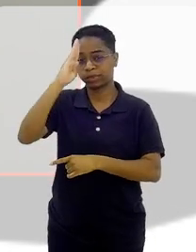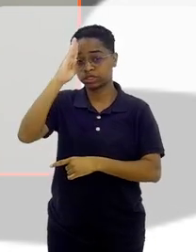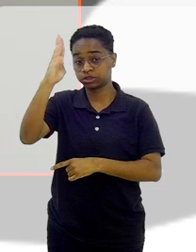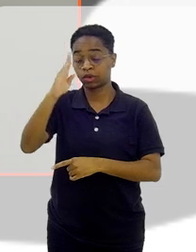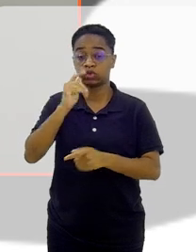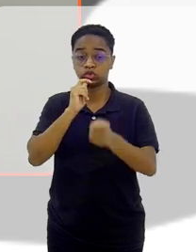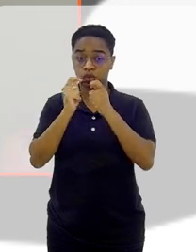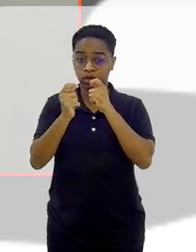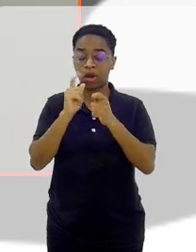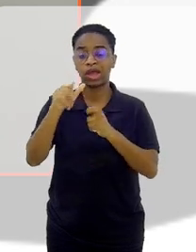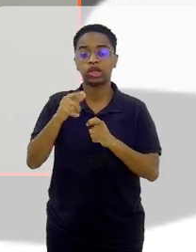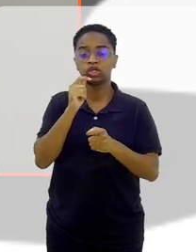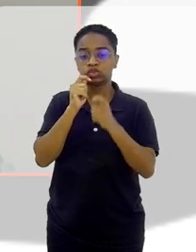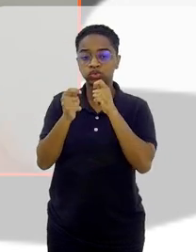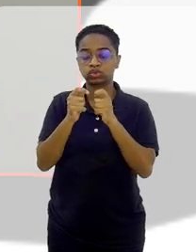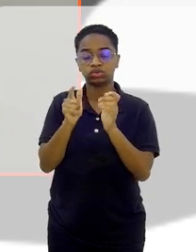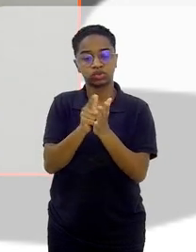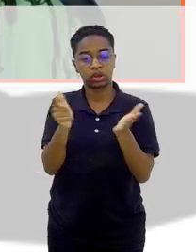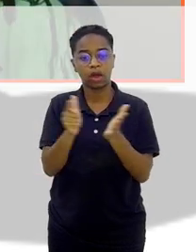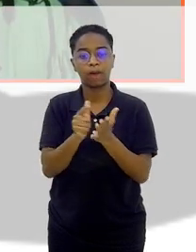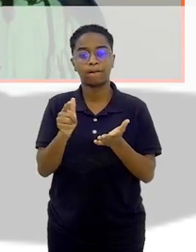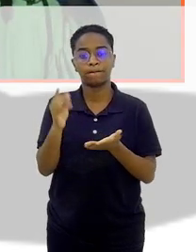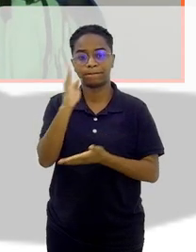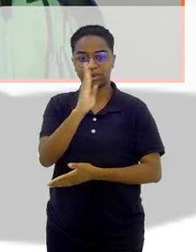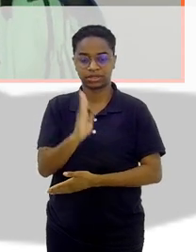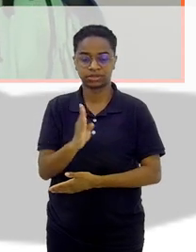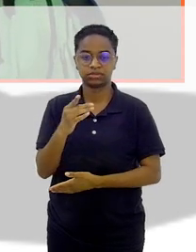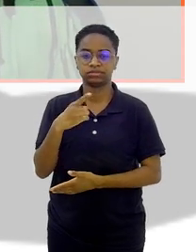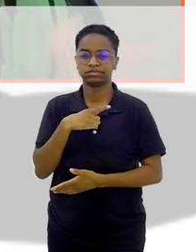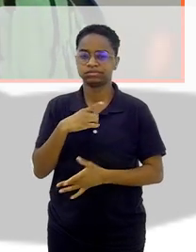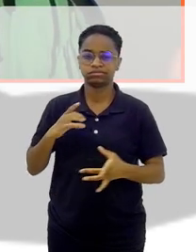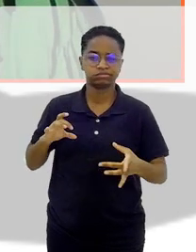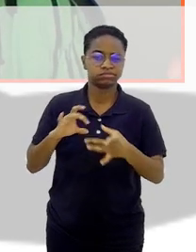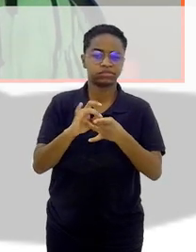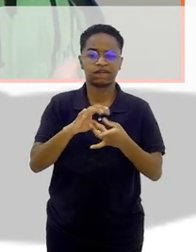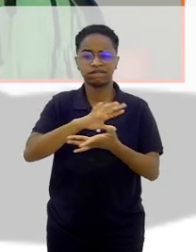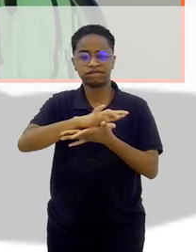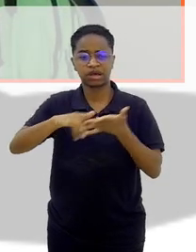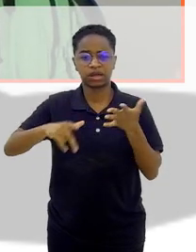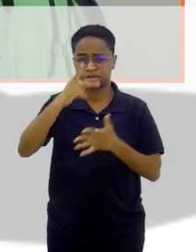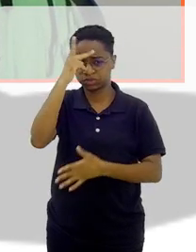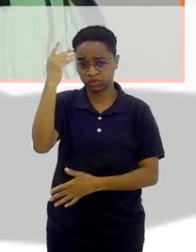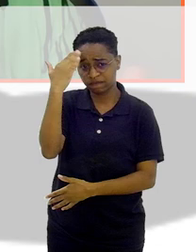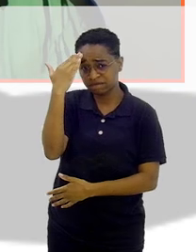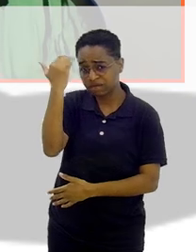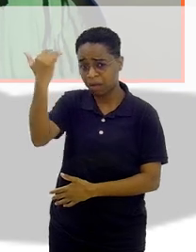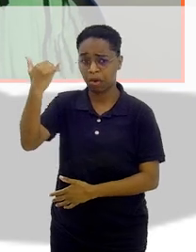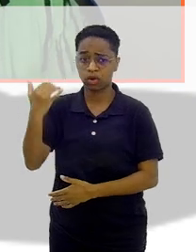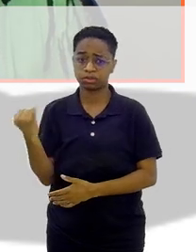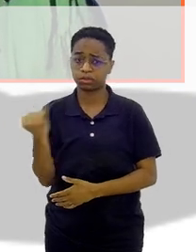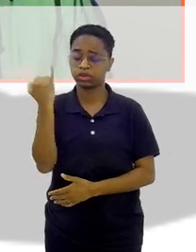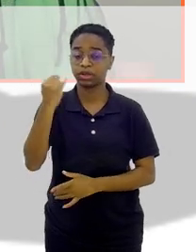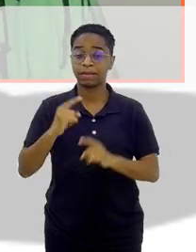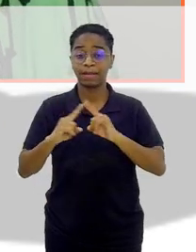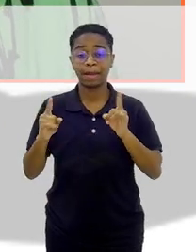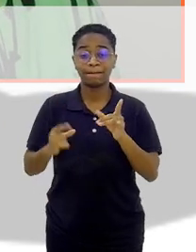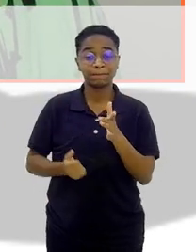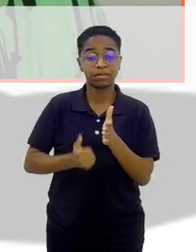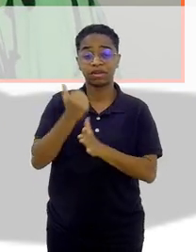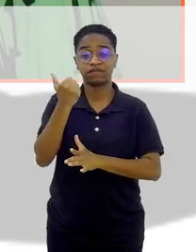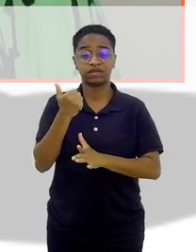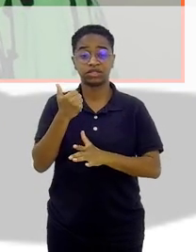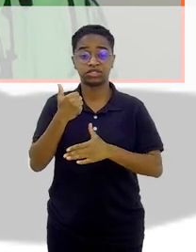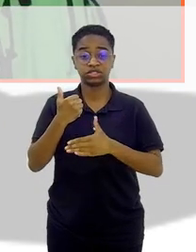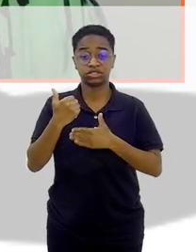época, o Jornal do Brasil, no meio de grandes nomes, né? Só craque, só tinha craque. Imagina, a primeira editora foi Miriam Leitão.